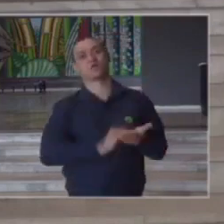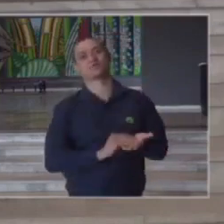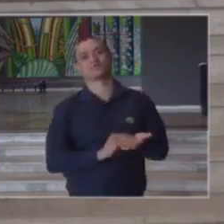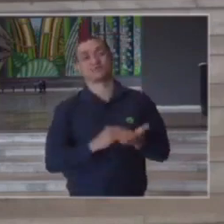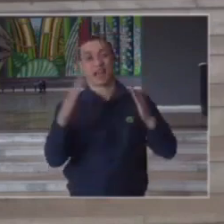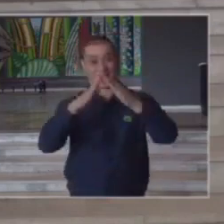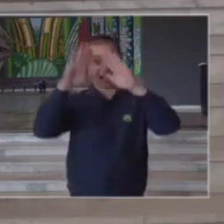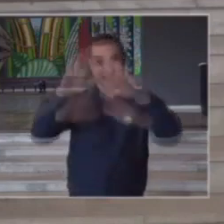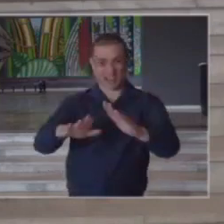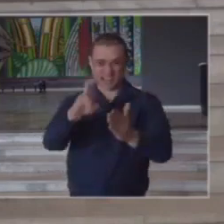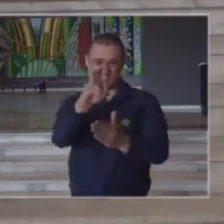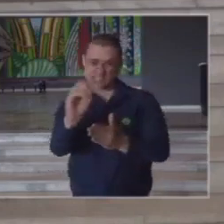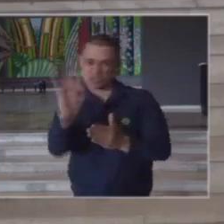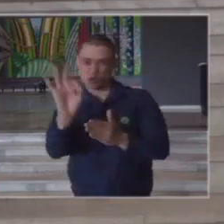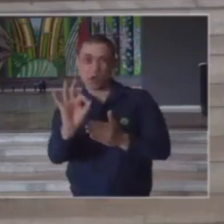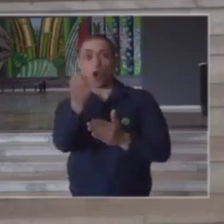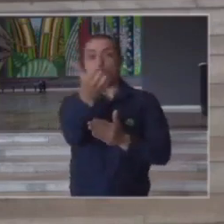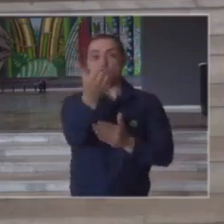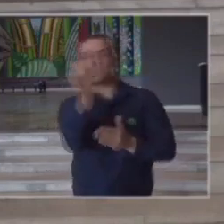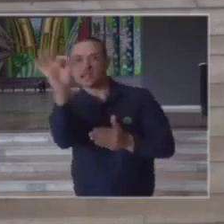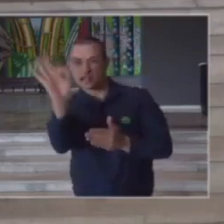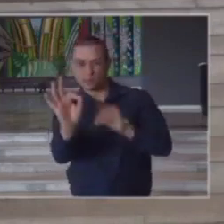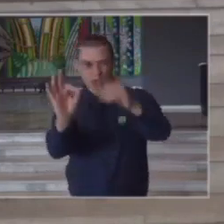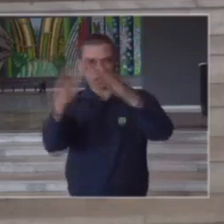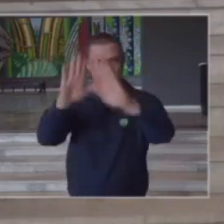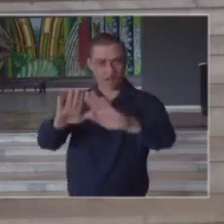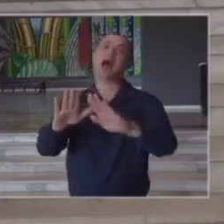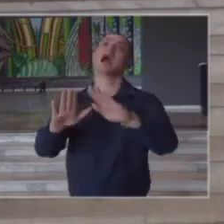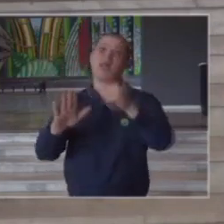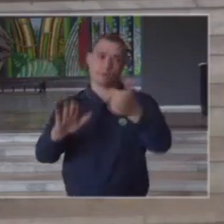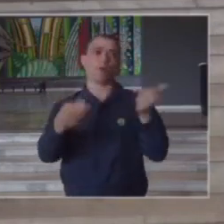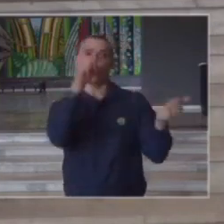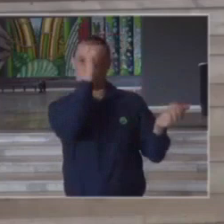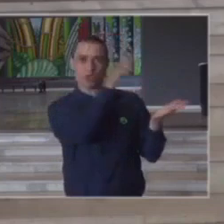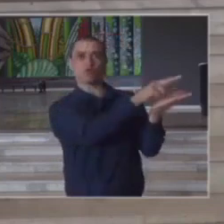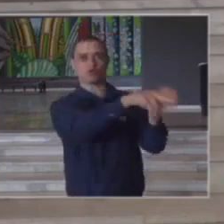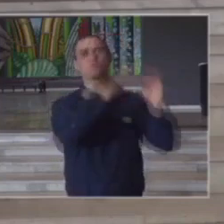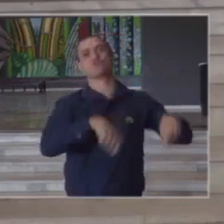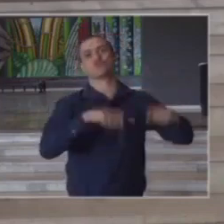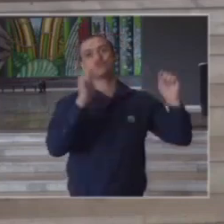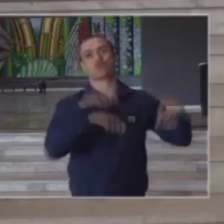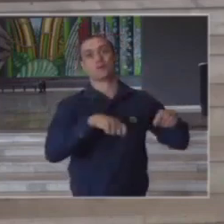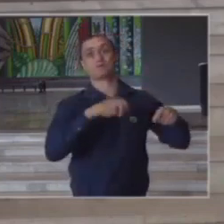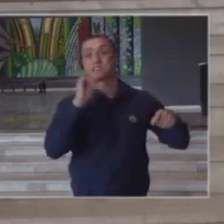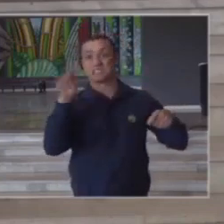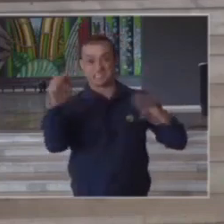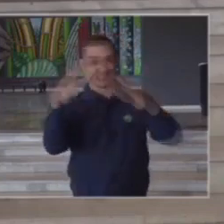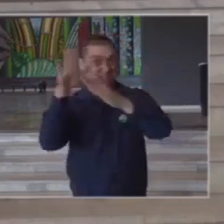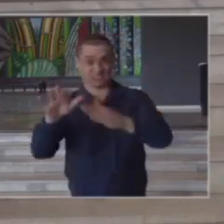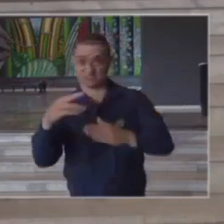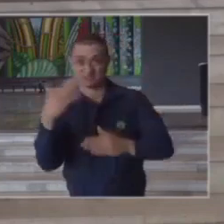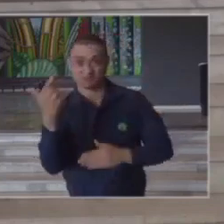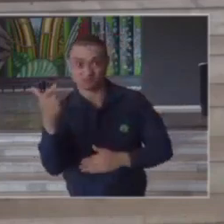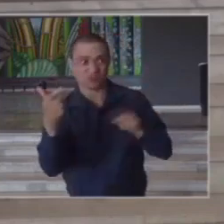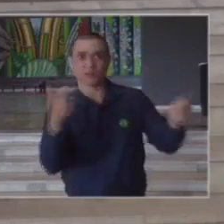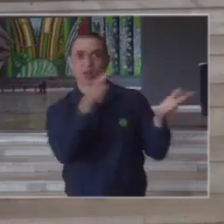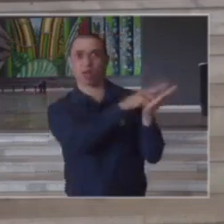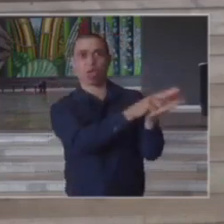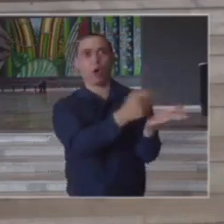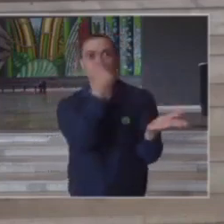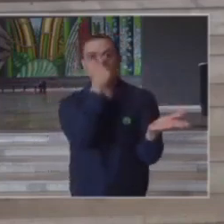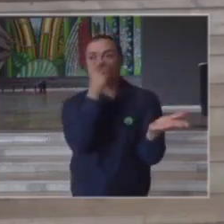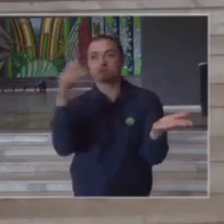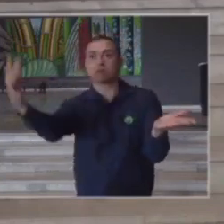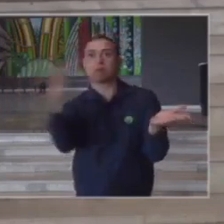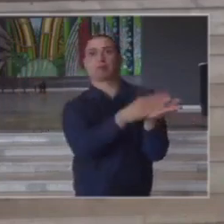de isolamento em torno de 60% está extremamente importante e sem isso com todos esses